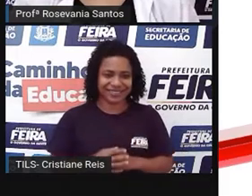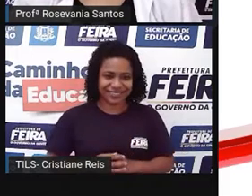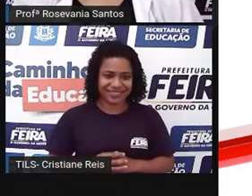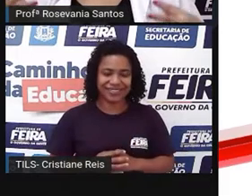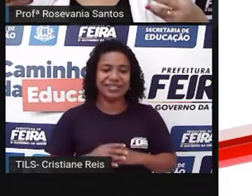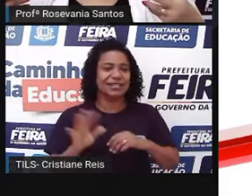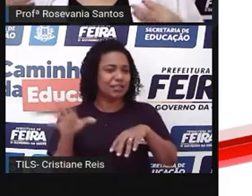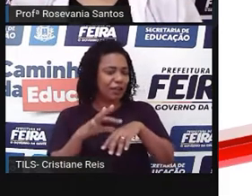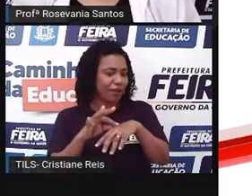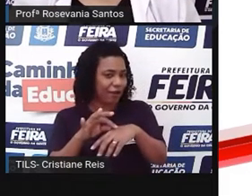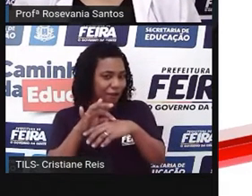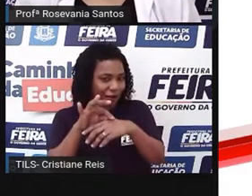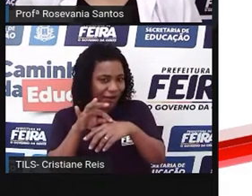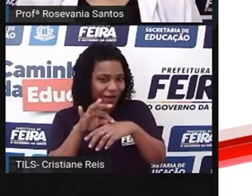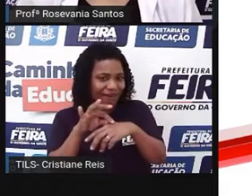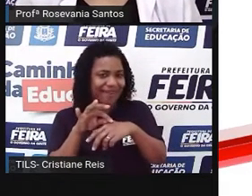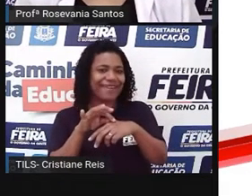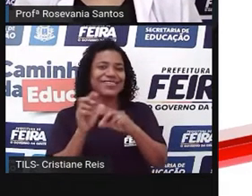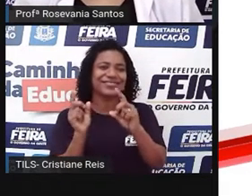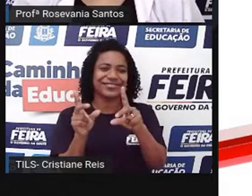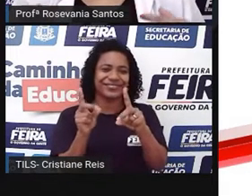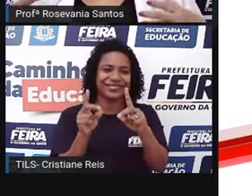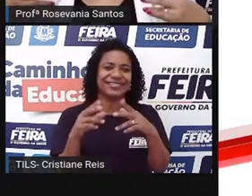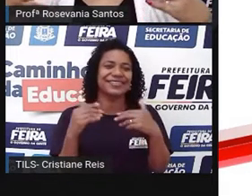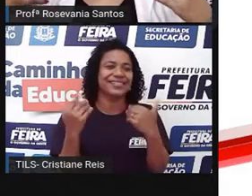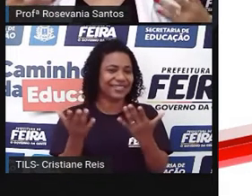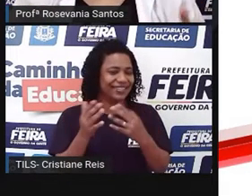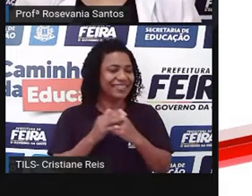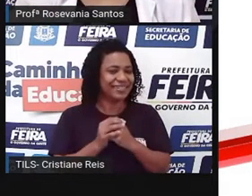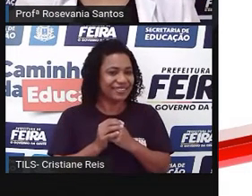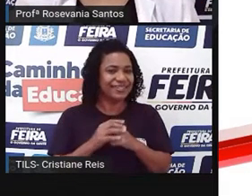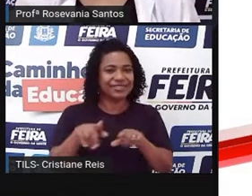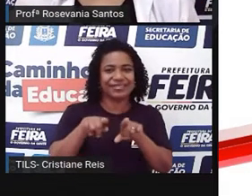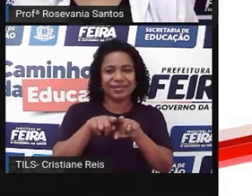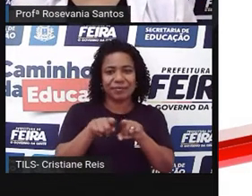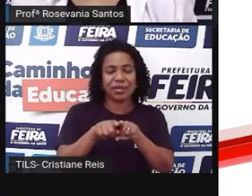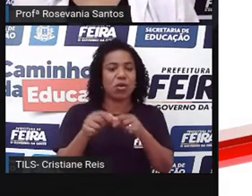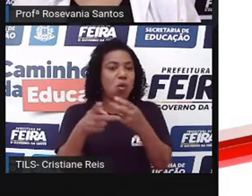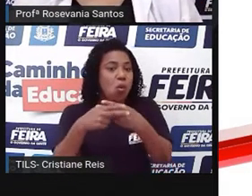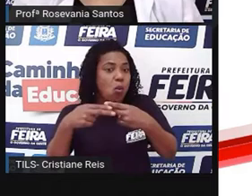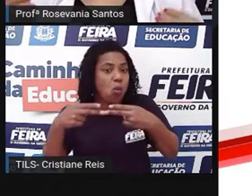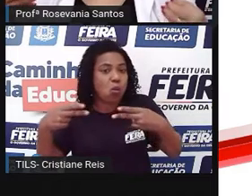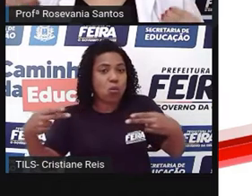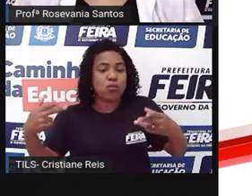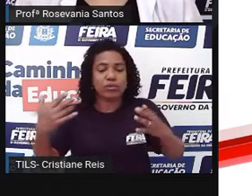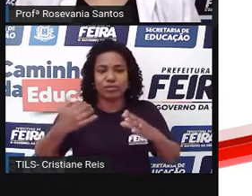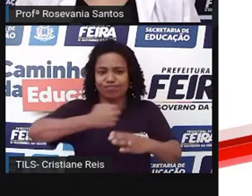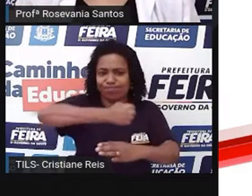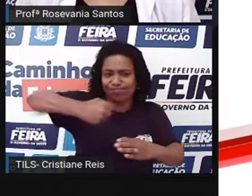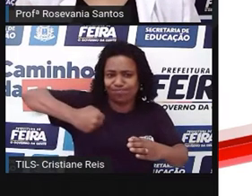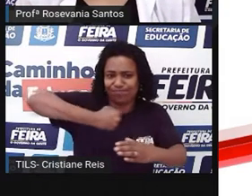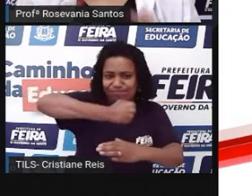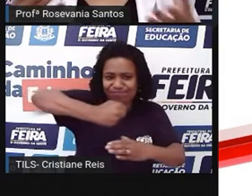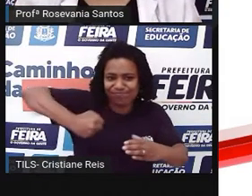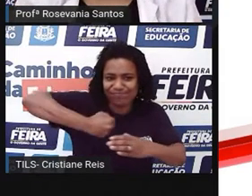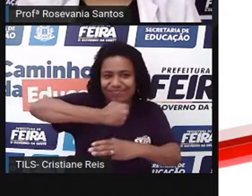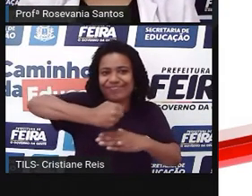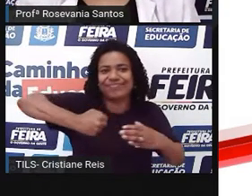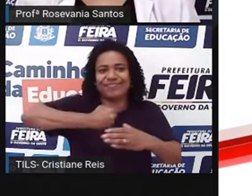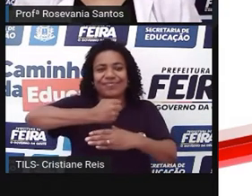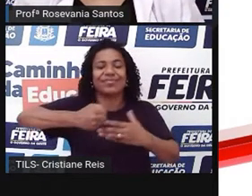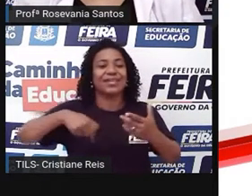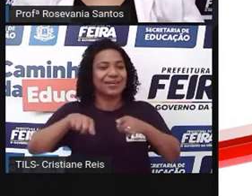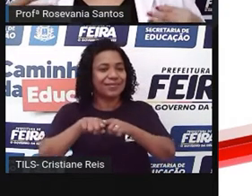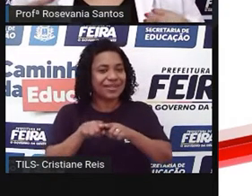das carnes, a gente tem a parte, né, dos utensílios domésticos, tem espaços